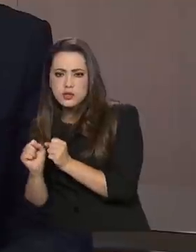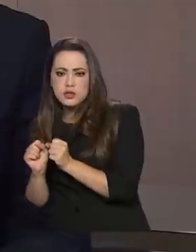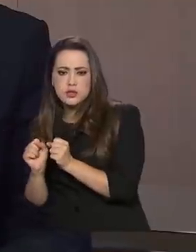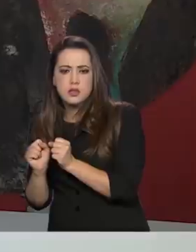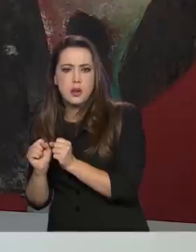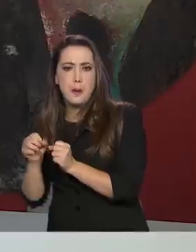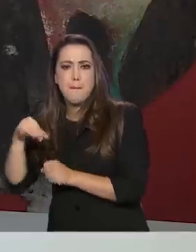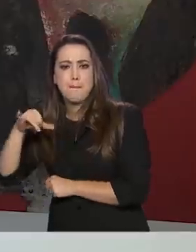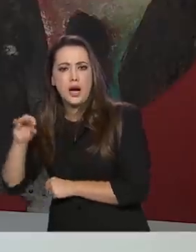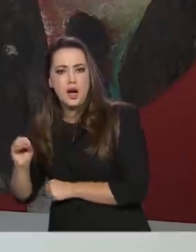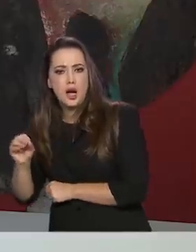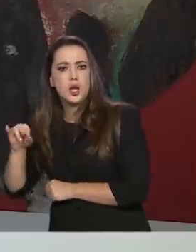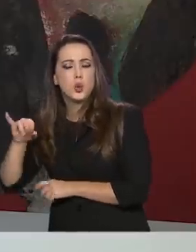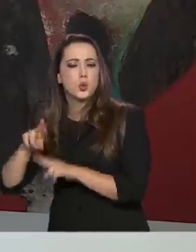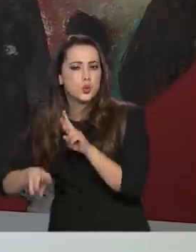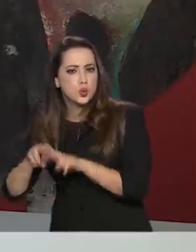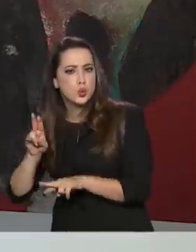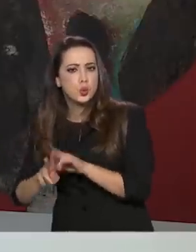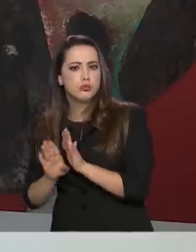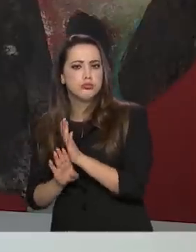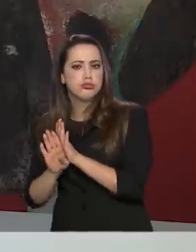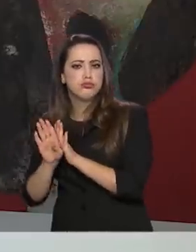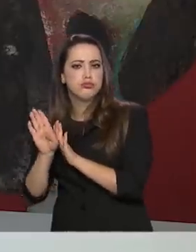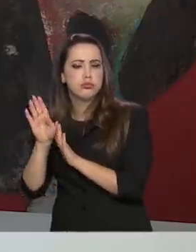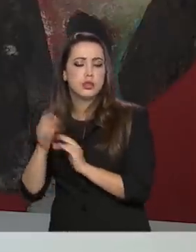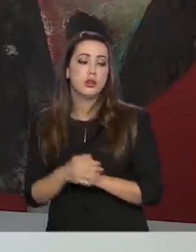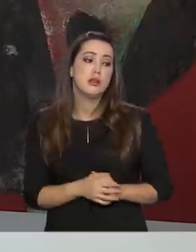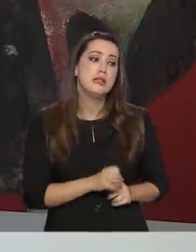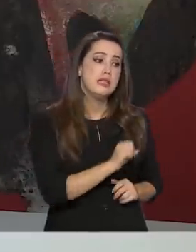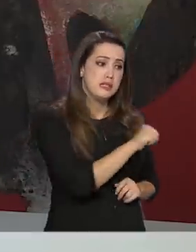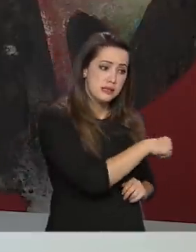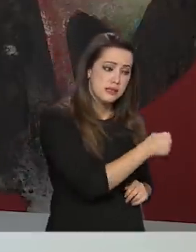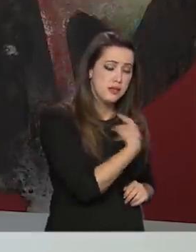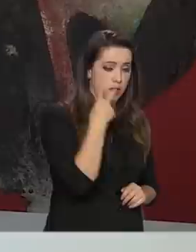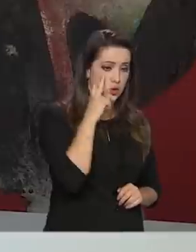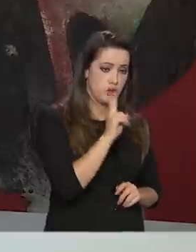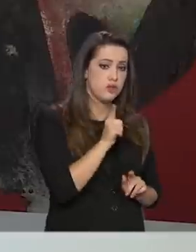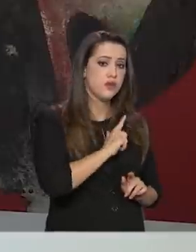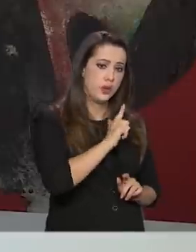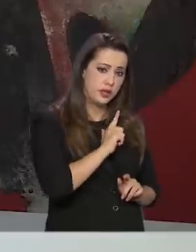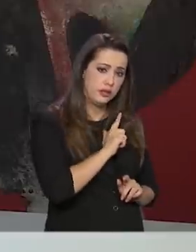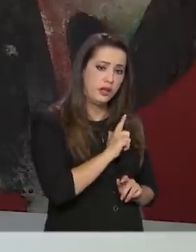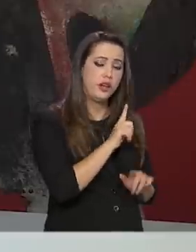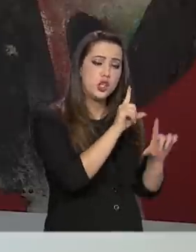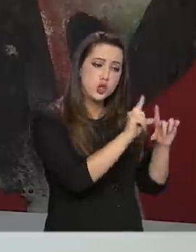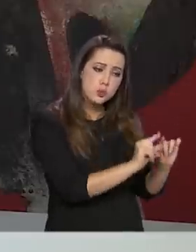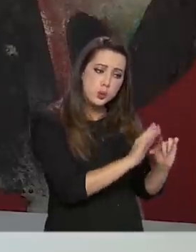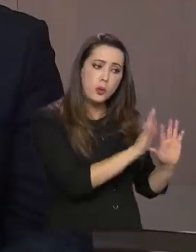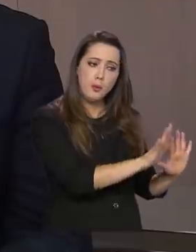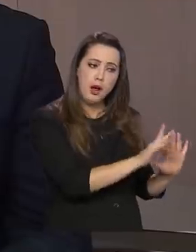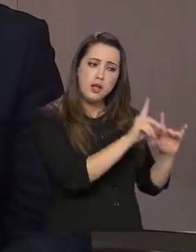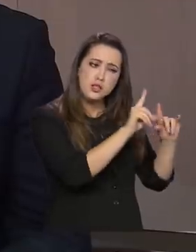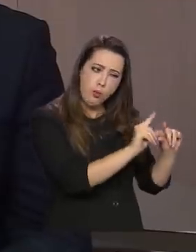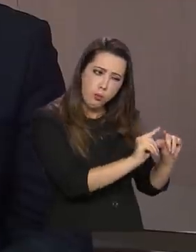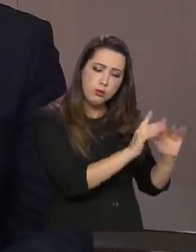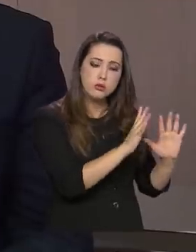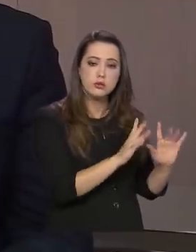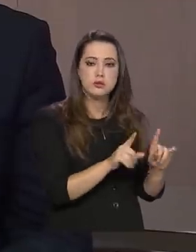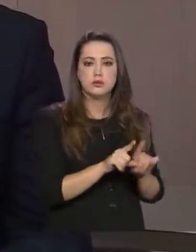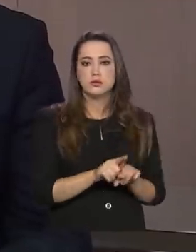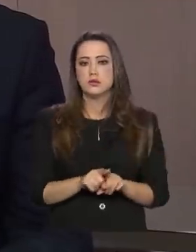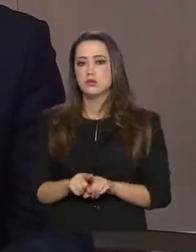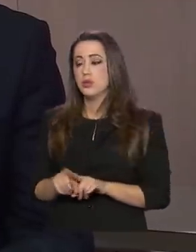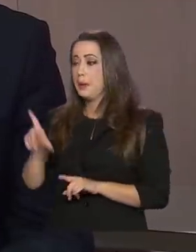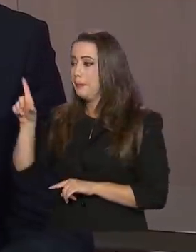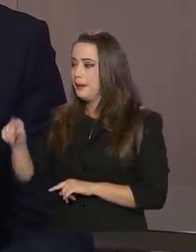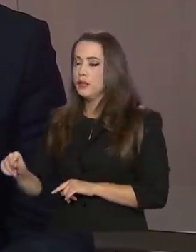mas uma queda bem menor do que se esperava. Então, estamos muito otimistas. Menos pedidos de seguro